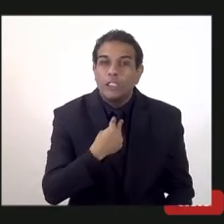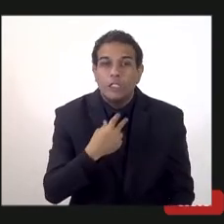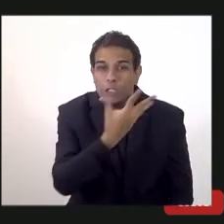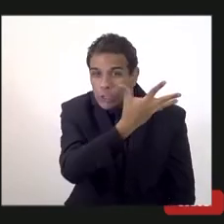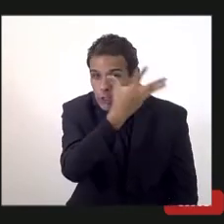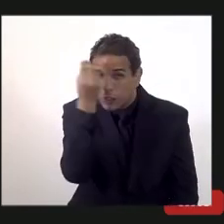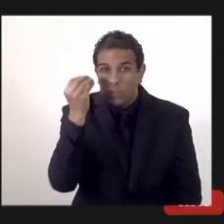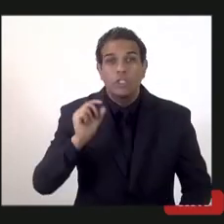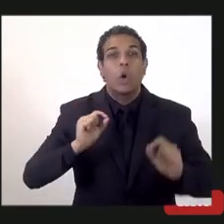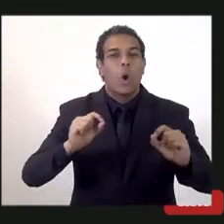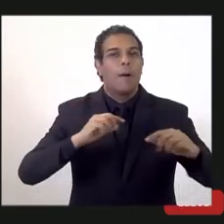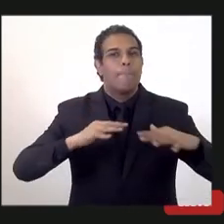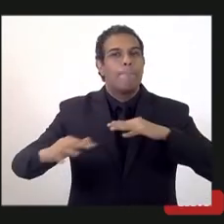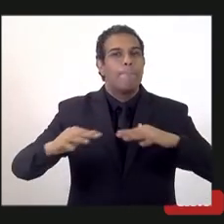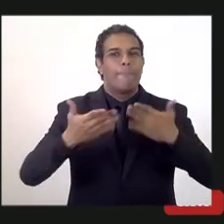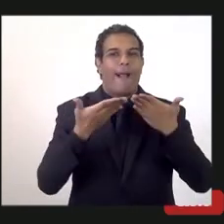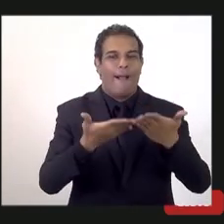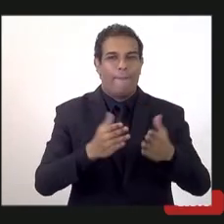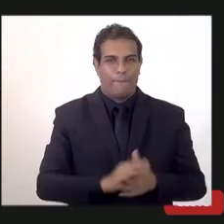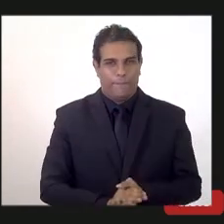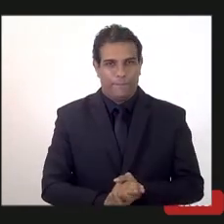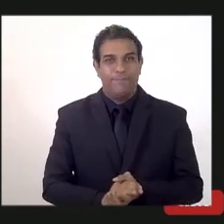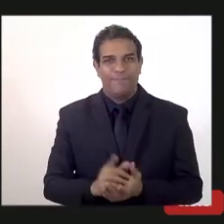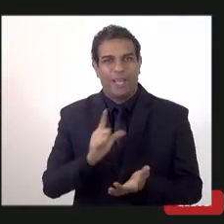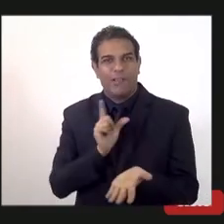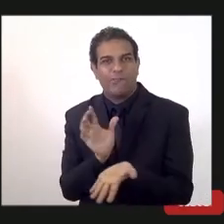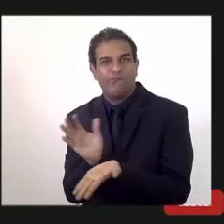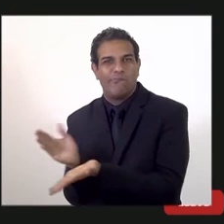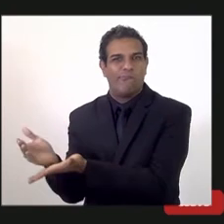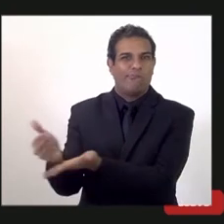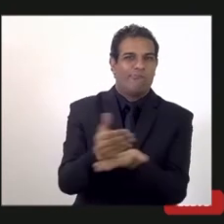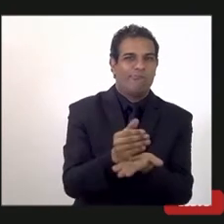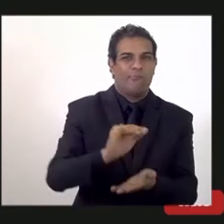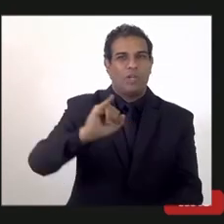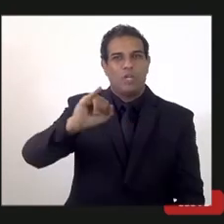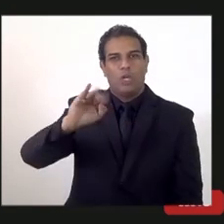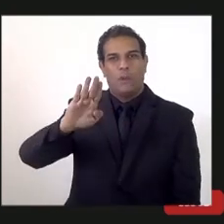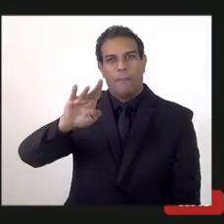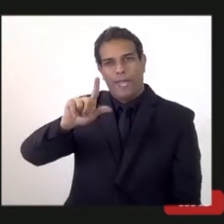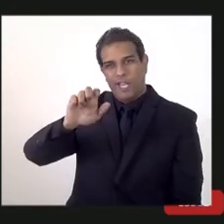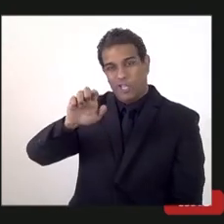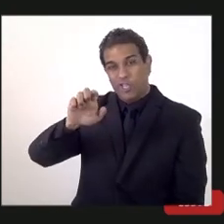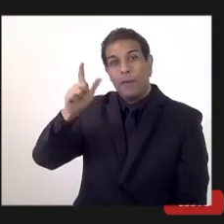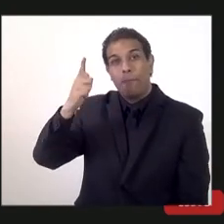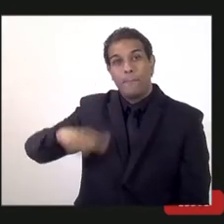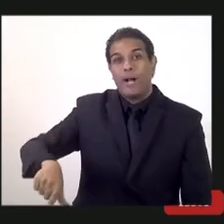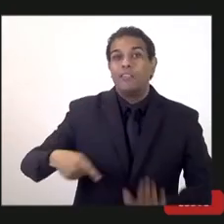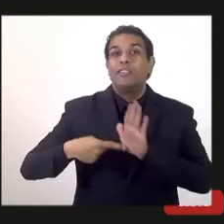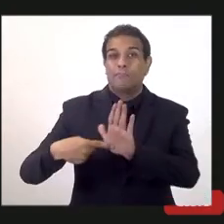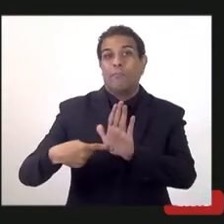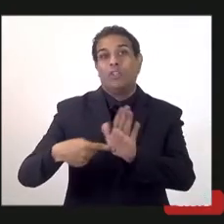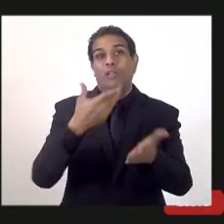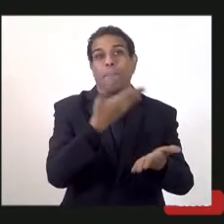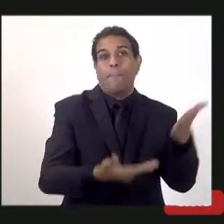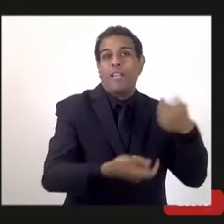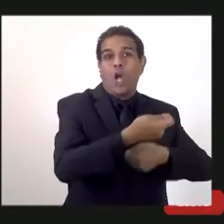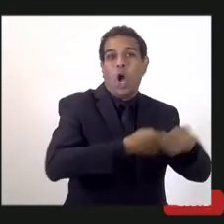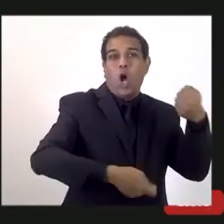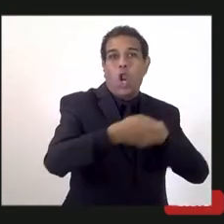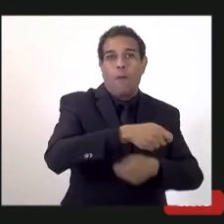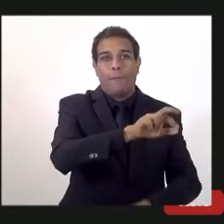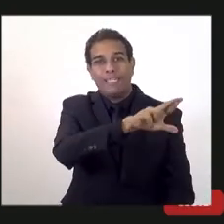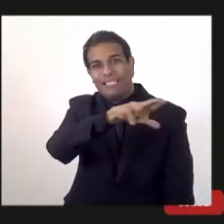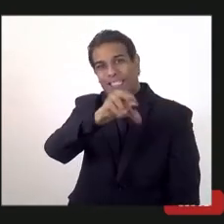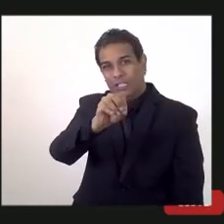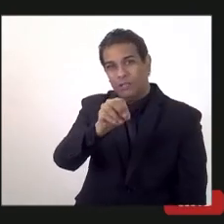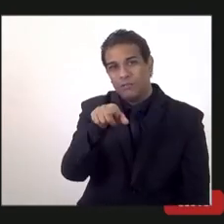perder esse movimento. Esse dado do IBGE, do CAGED, de sete lição de junho, mas outro dado do IFEC aqui no Rio de Janeiro, que é